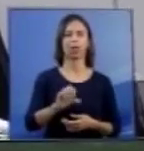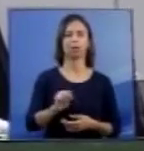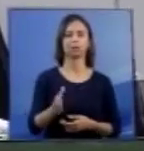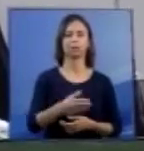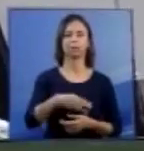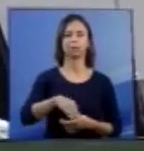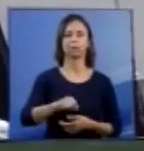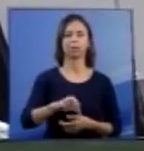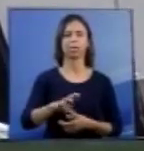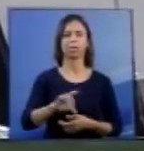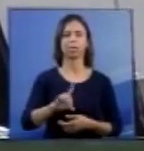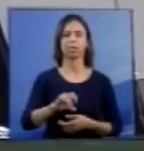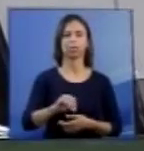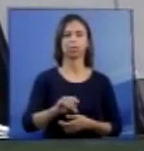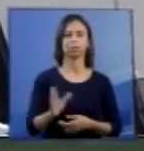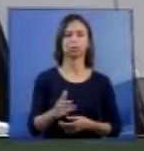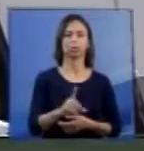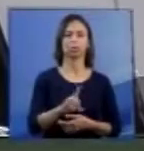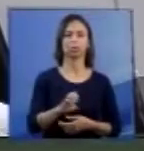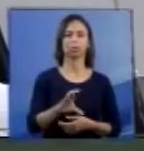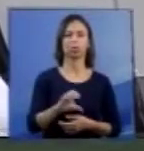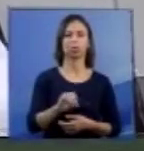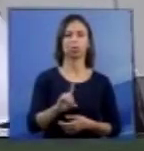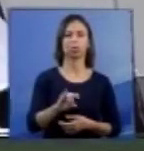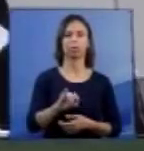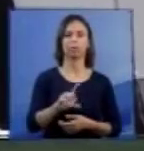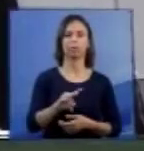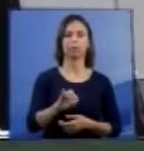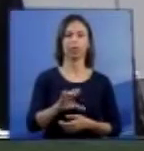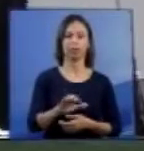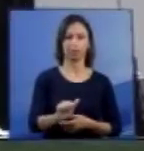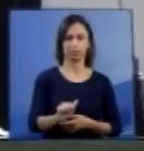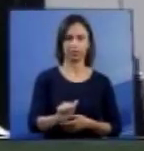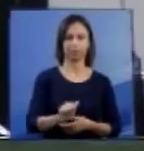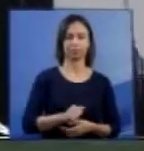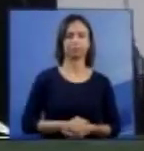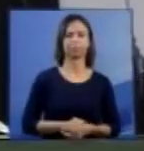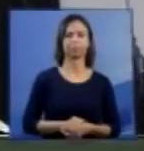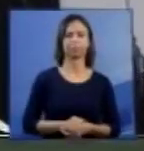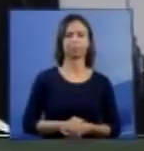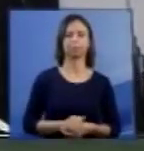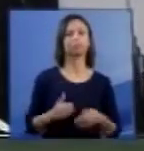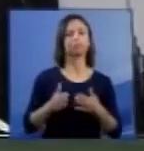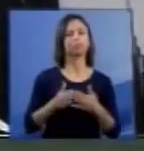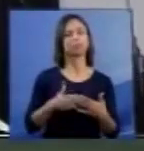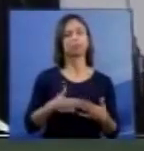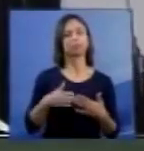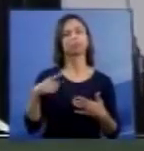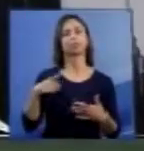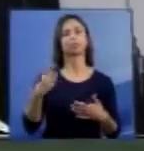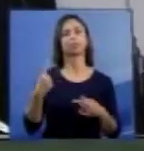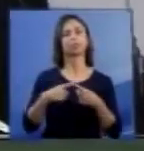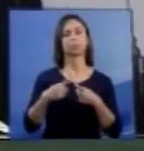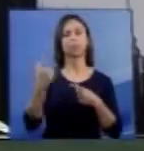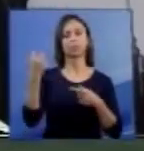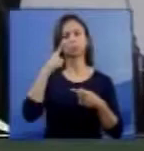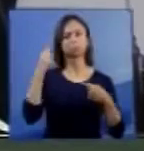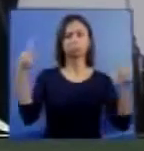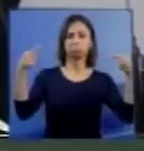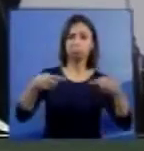Oliveira. e logrou, sua senhoria, fazer um contraponto